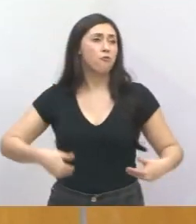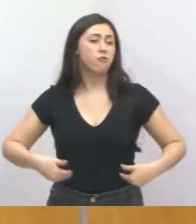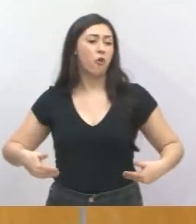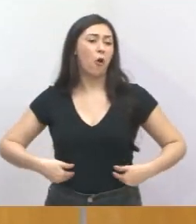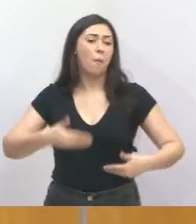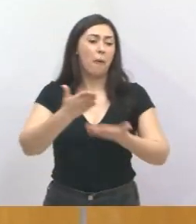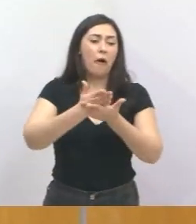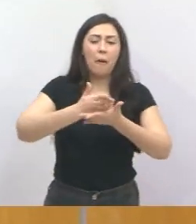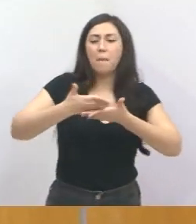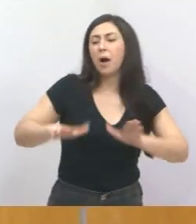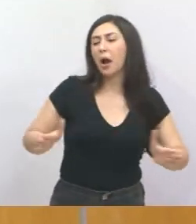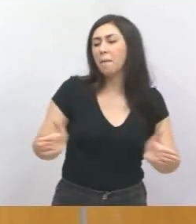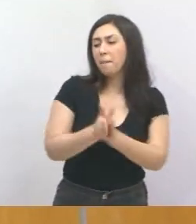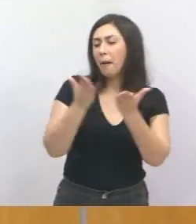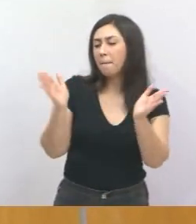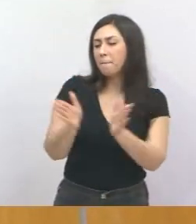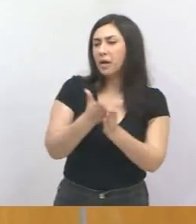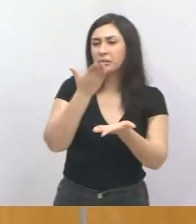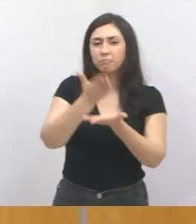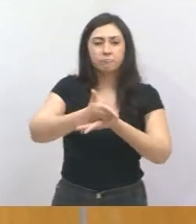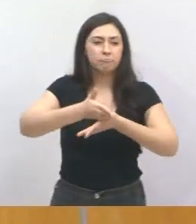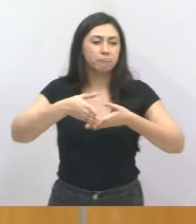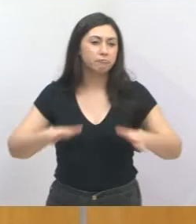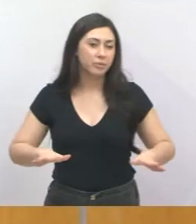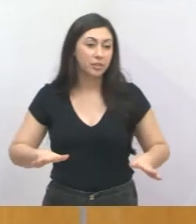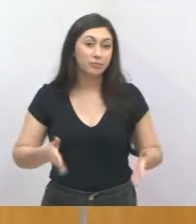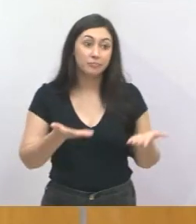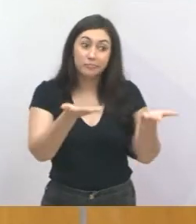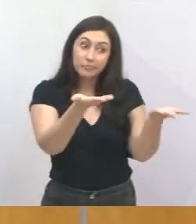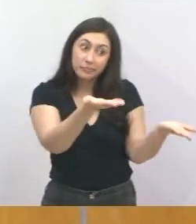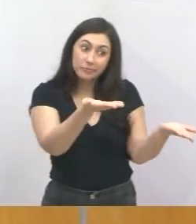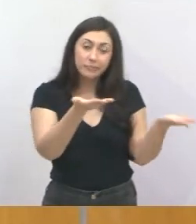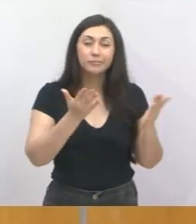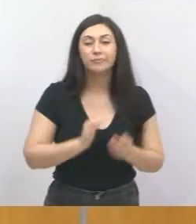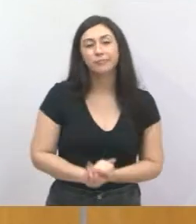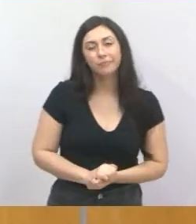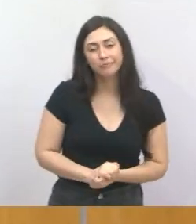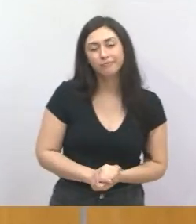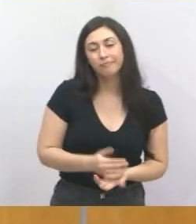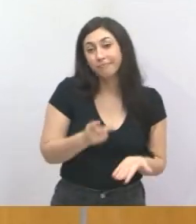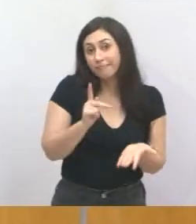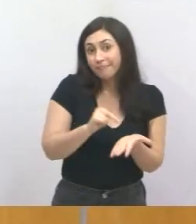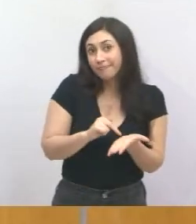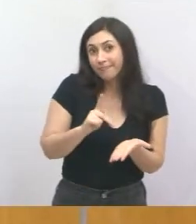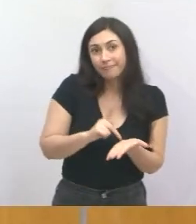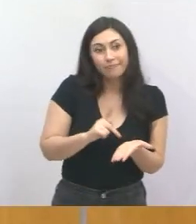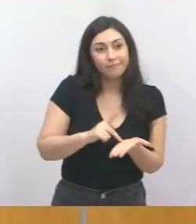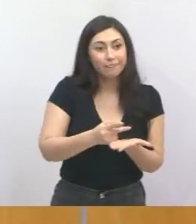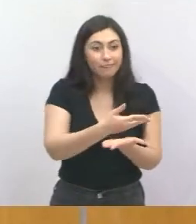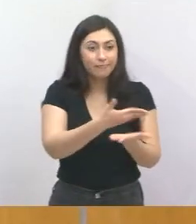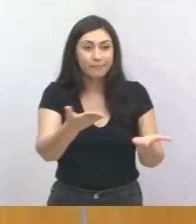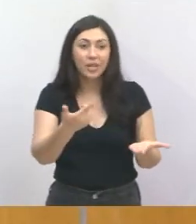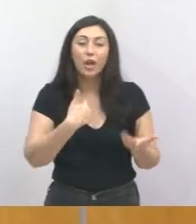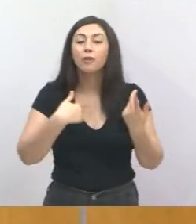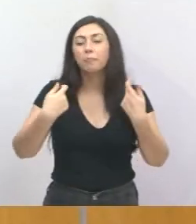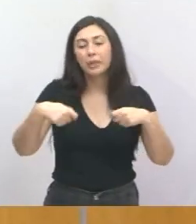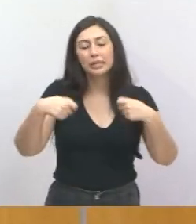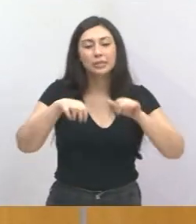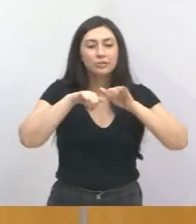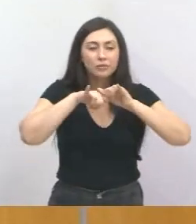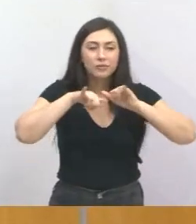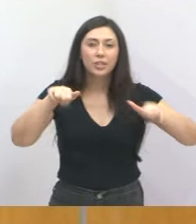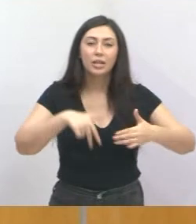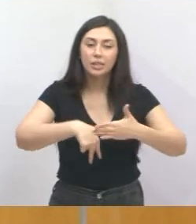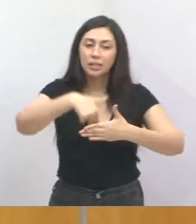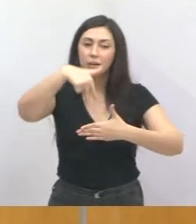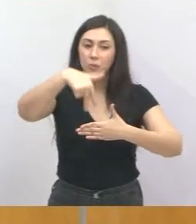fome, com a pobreza, né? É isso que está acontecendo, essa é a realidade do povo brasileiro. E eu tenho que falar nessa tribuna